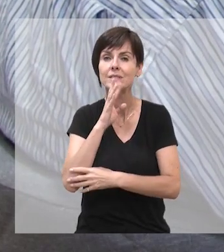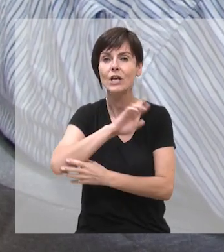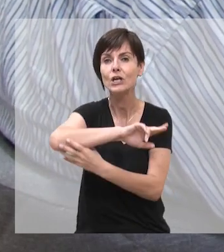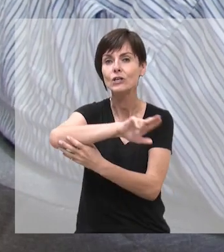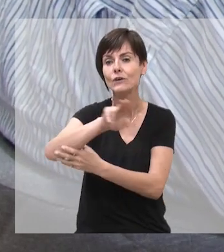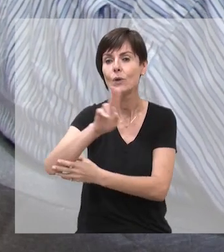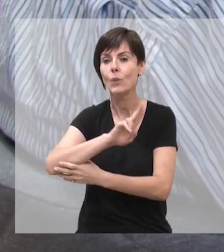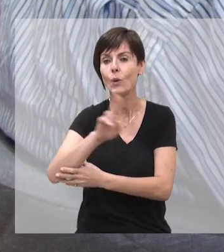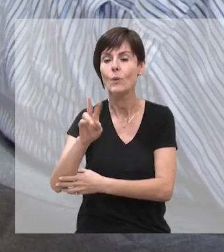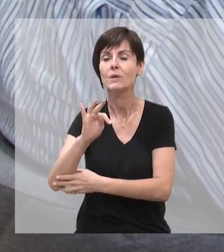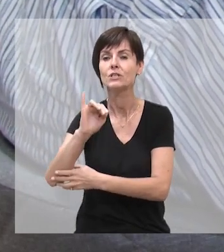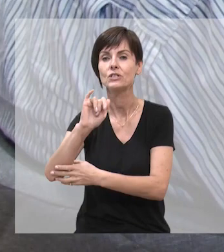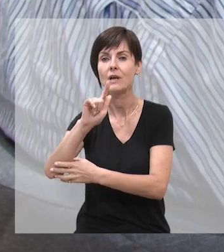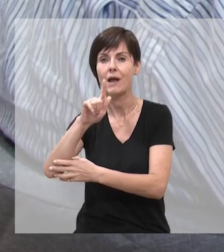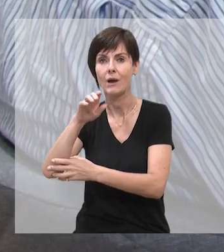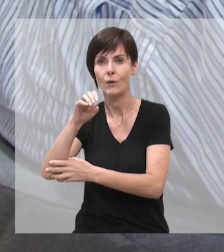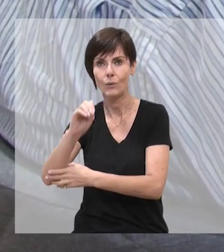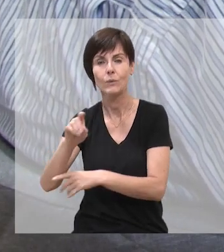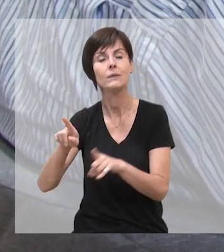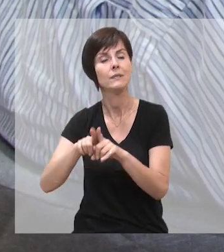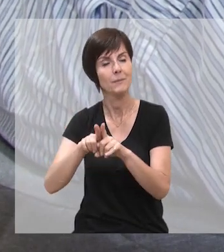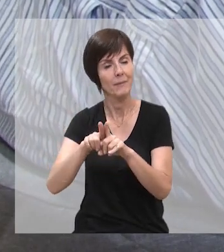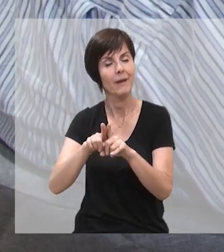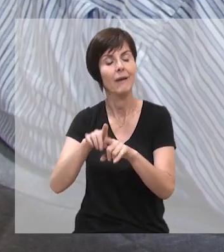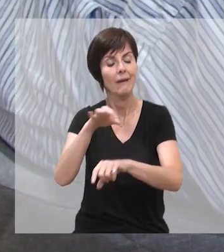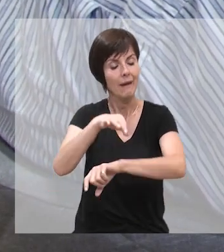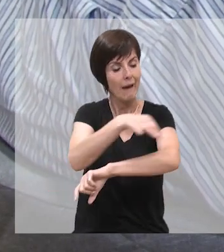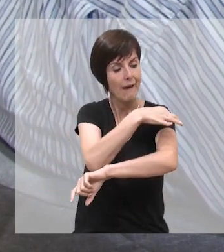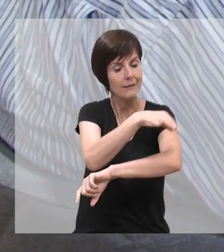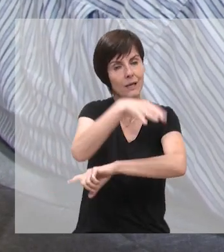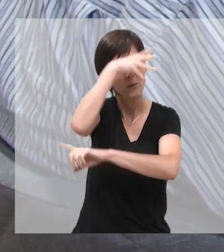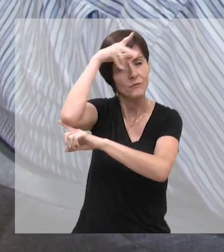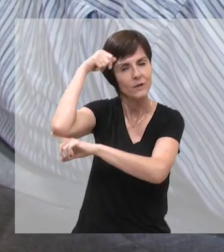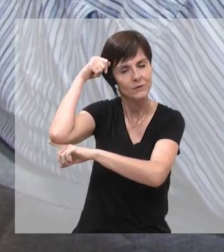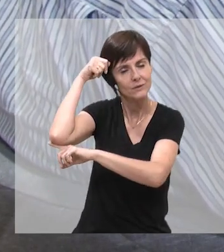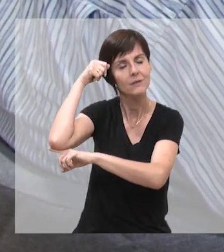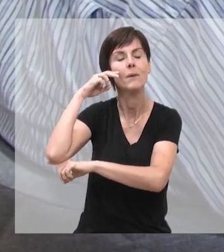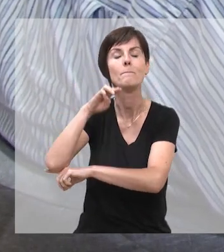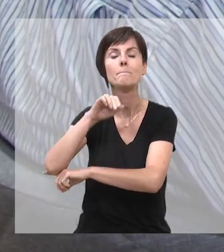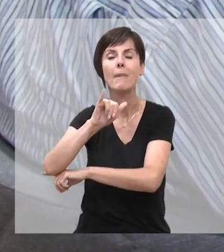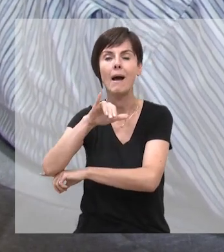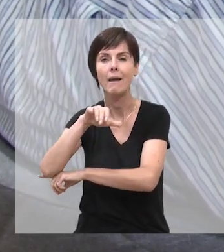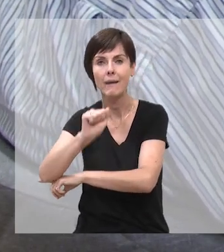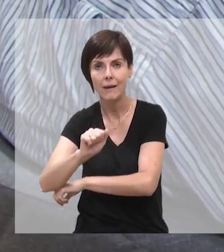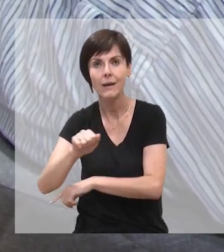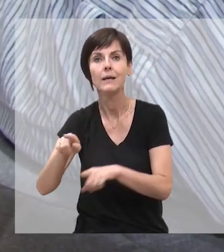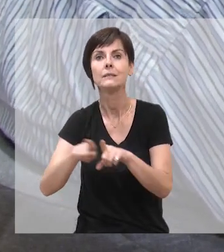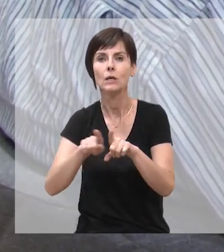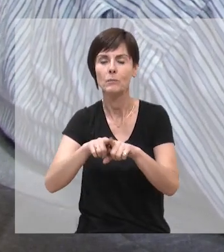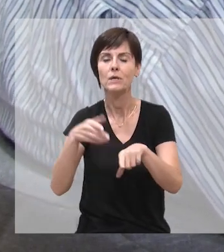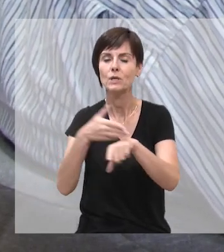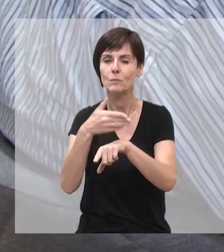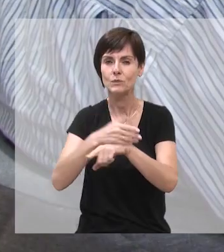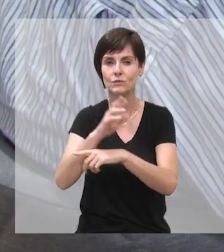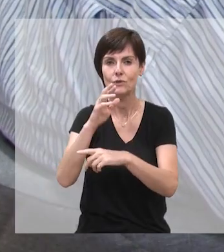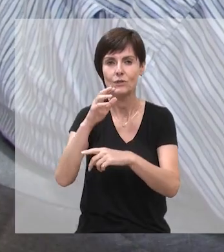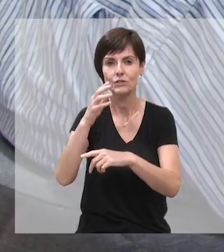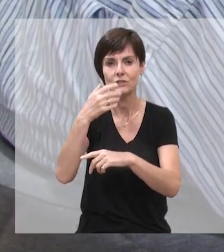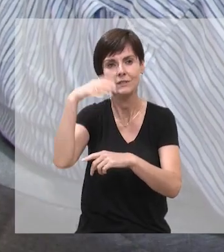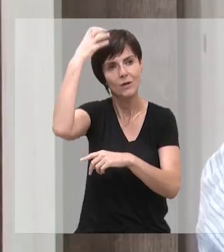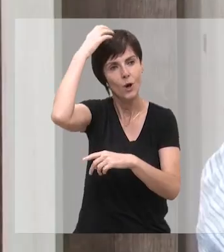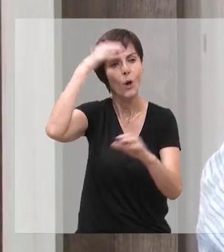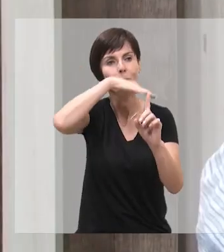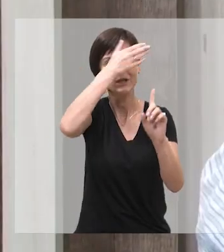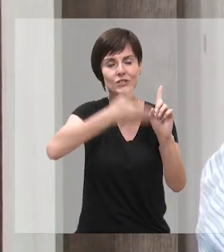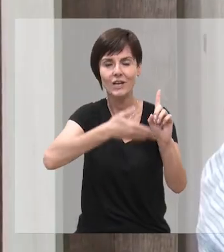nomes. O querido Tiago Marcon, que é arquiteto da Prefeitura, escritor, Maia Falx, que já foi patrono da Feira do Livro,